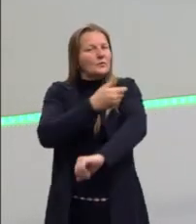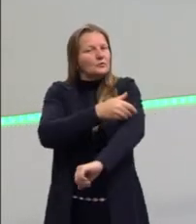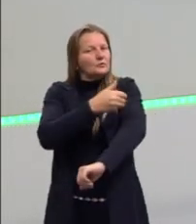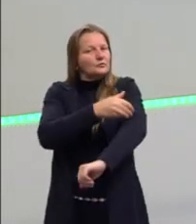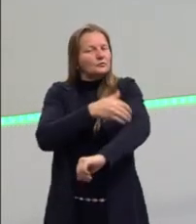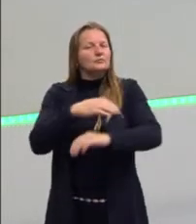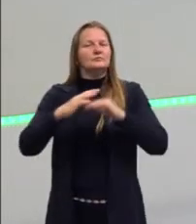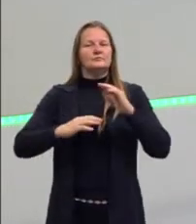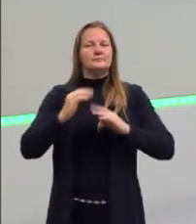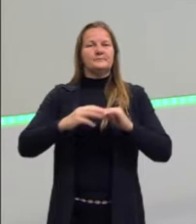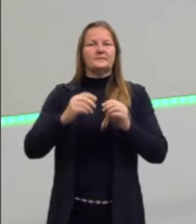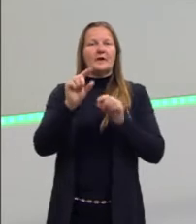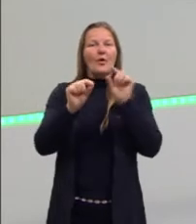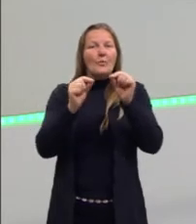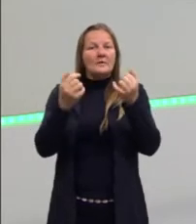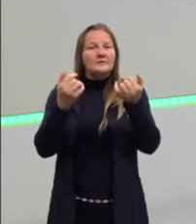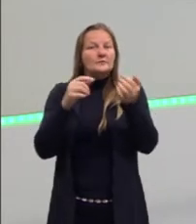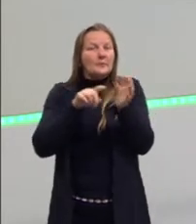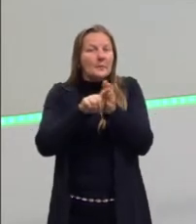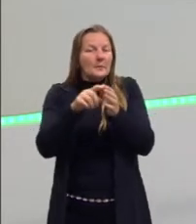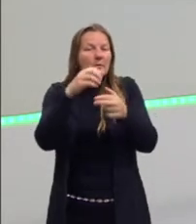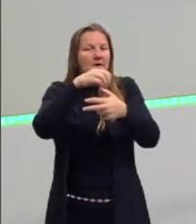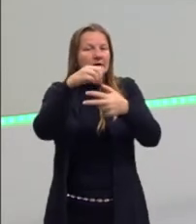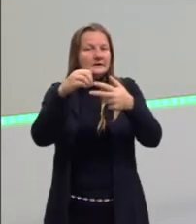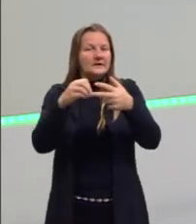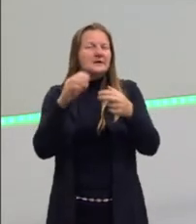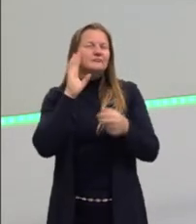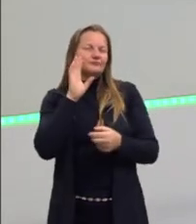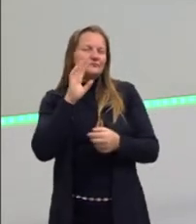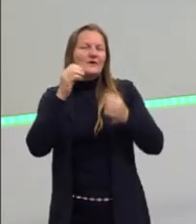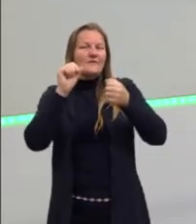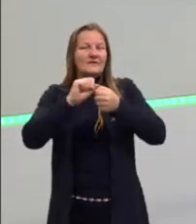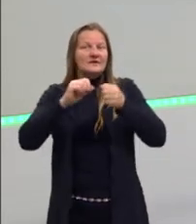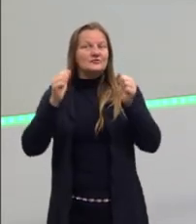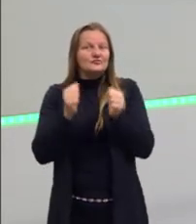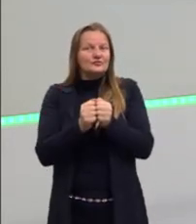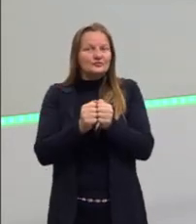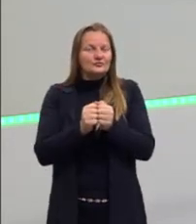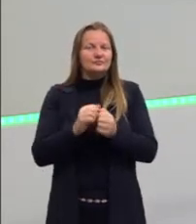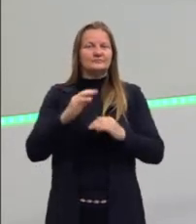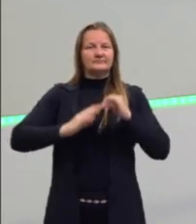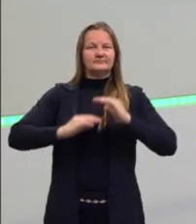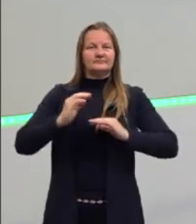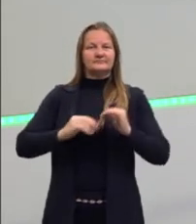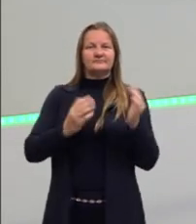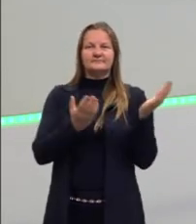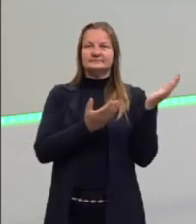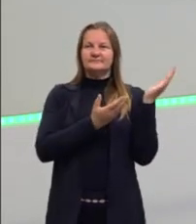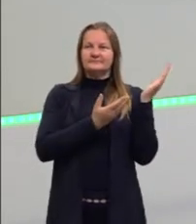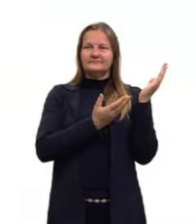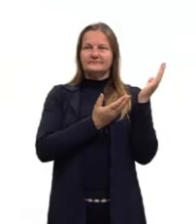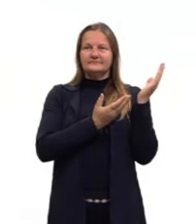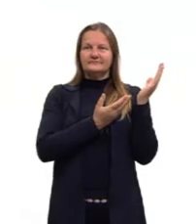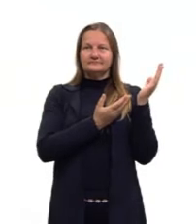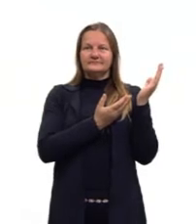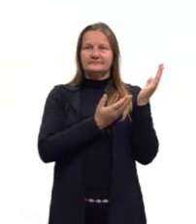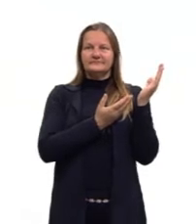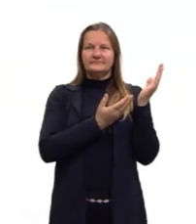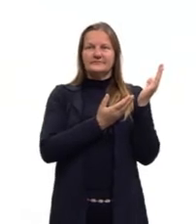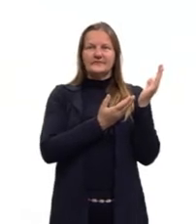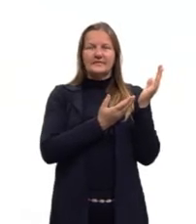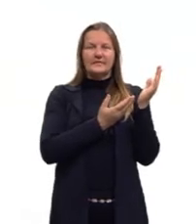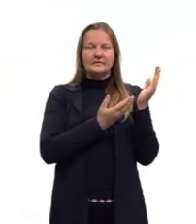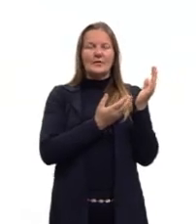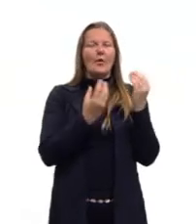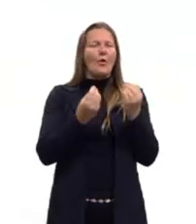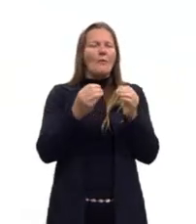Então eu trouxe algumas questões do ENEM bem bacanas para a gente praticar juntos aqui, né? Então nós vamos retomar aí as nossas